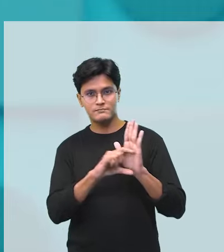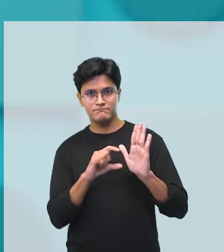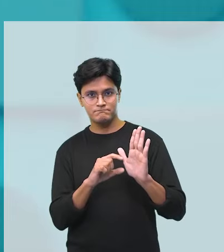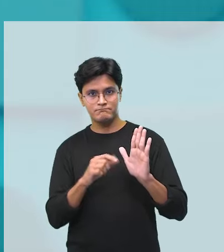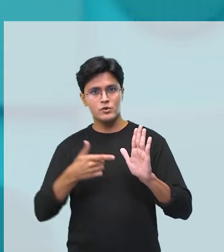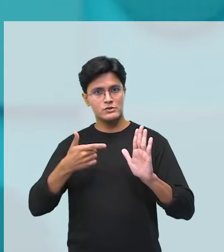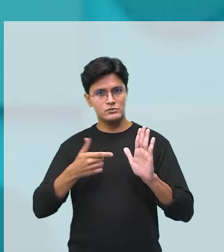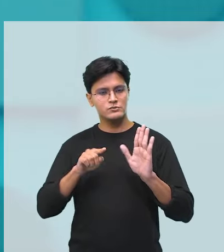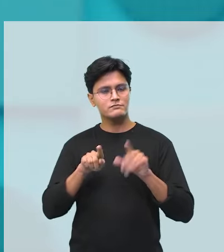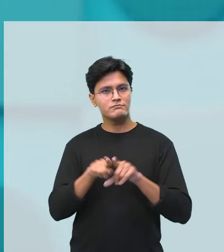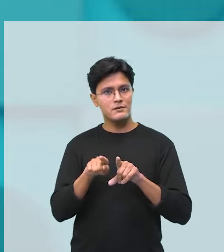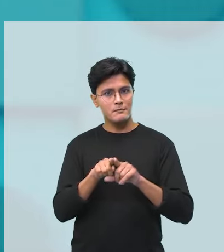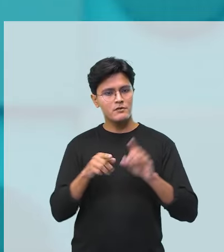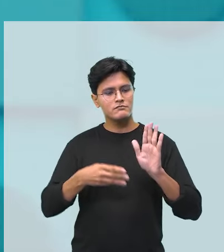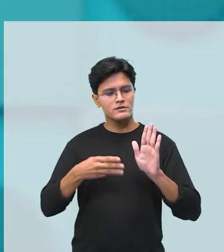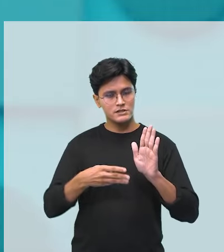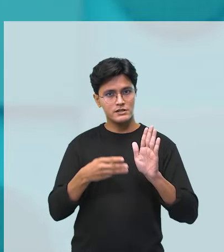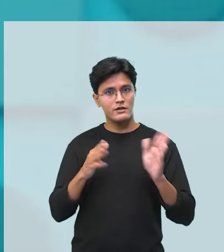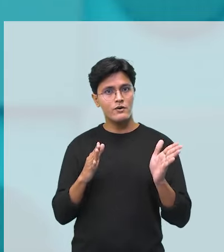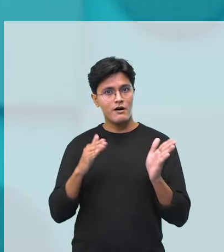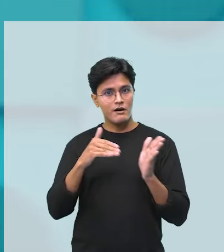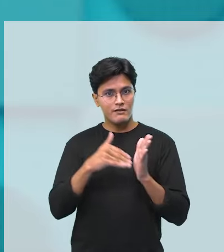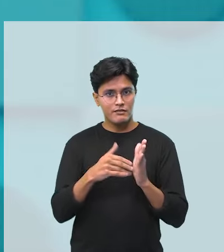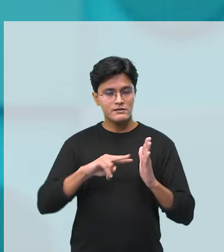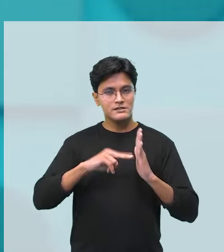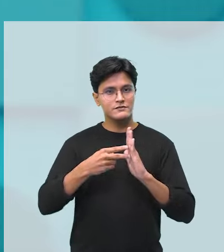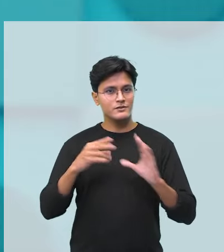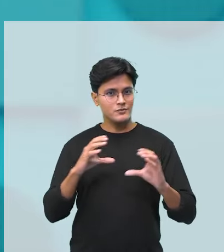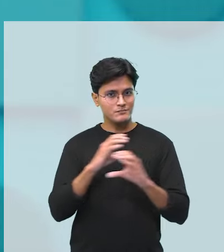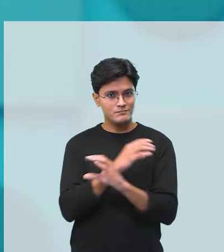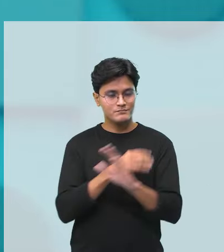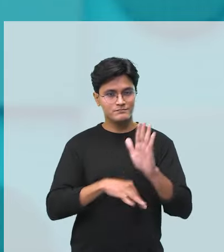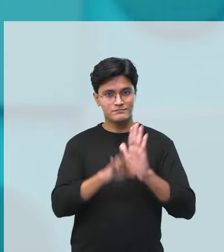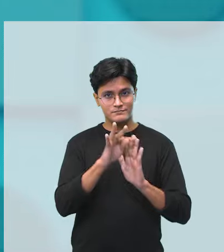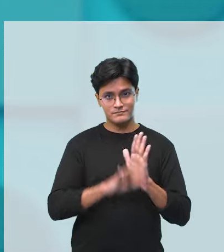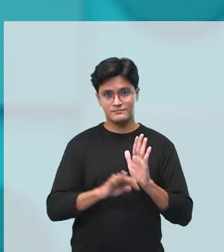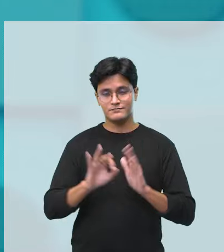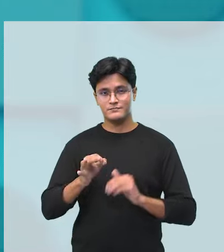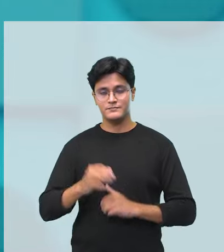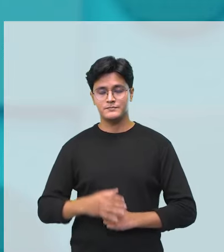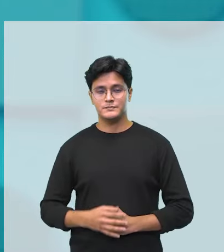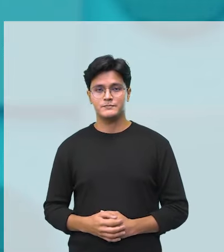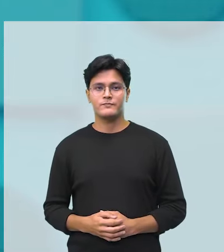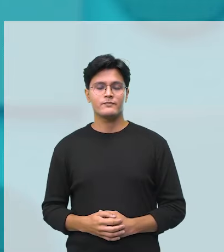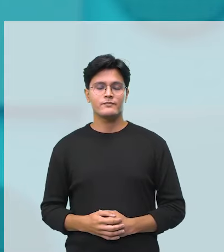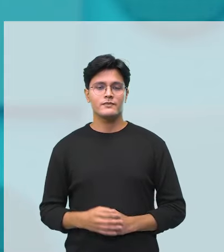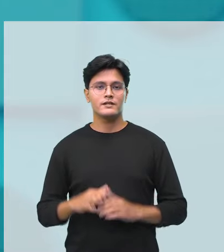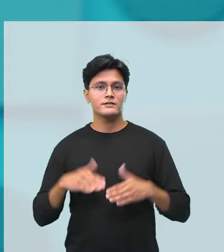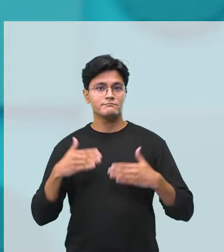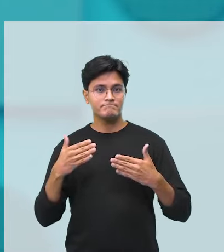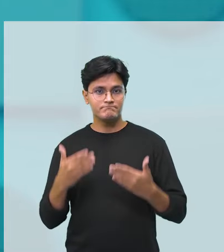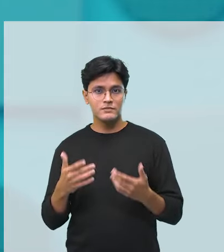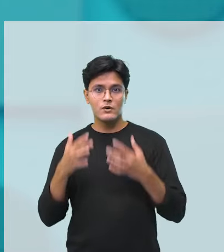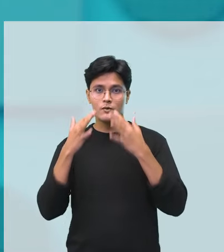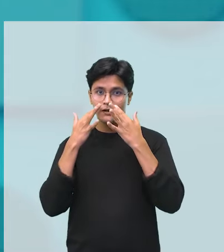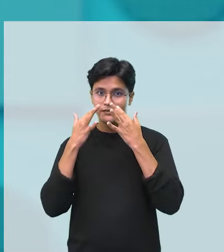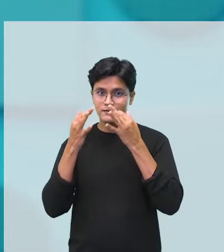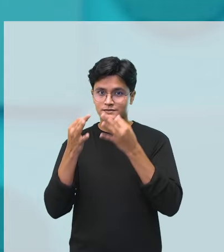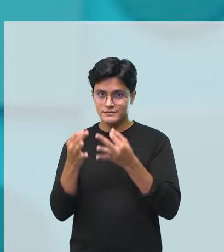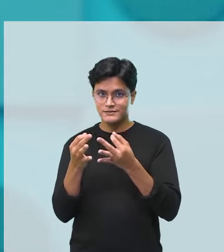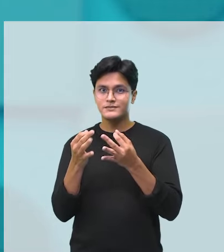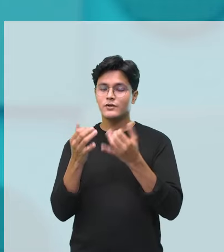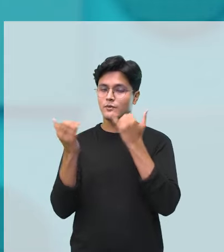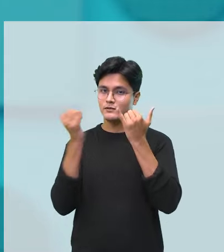o terceiro? Até chegar no sentido completo do nosso texto, certo? Então, atenção a uma